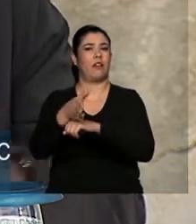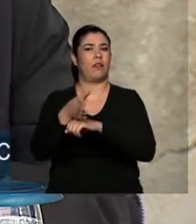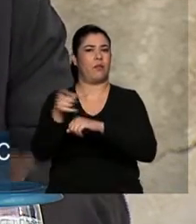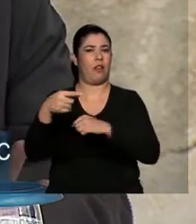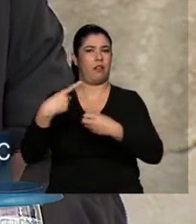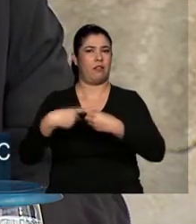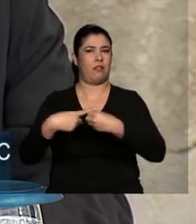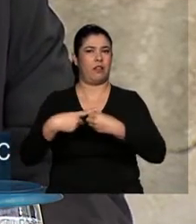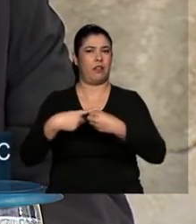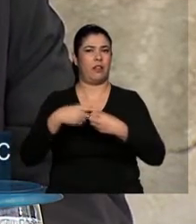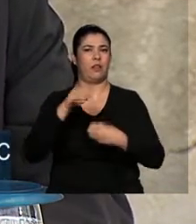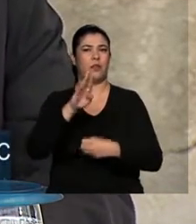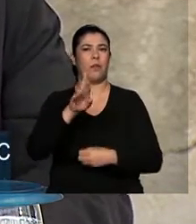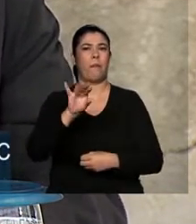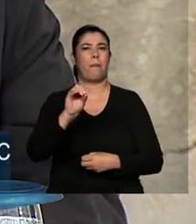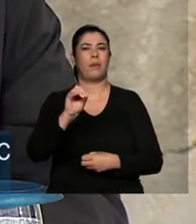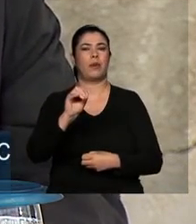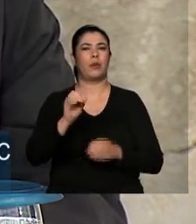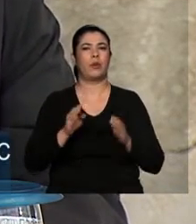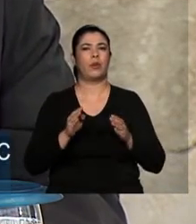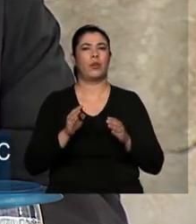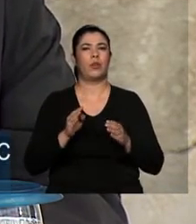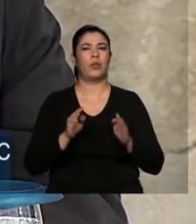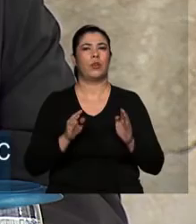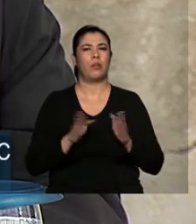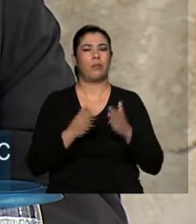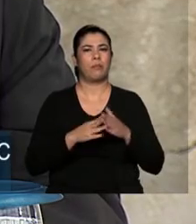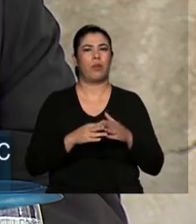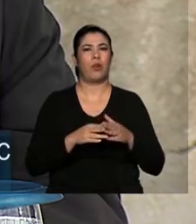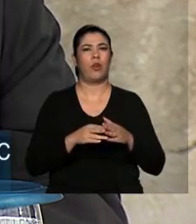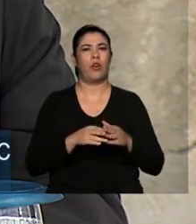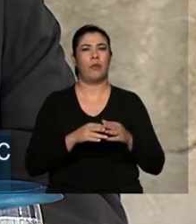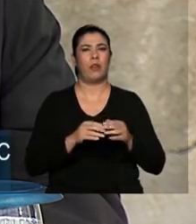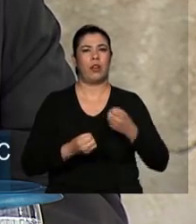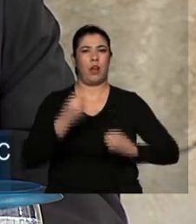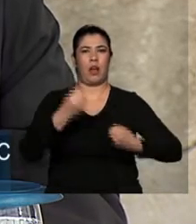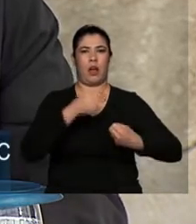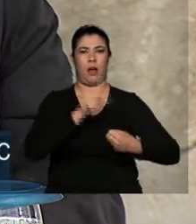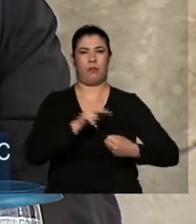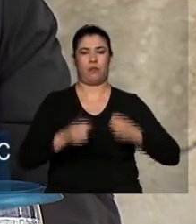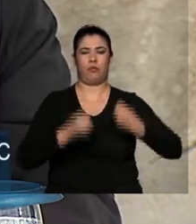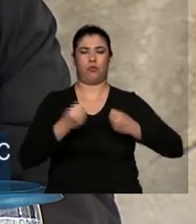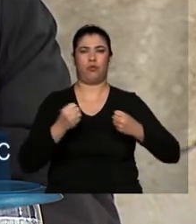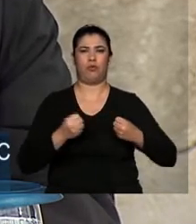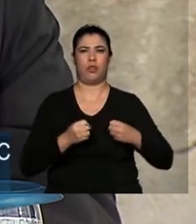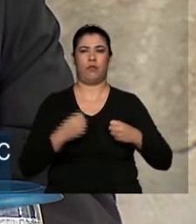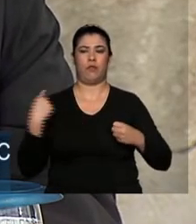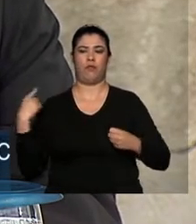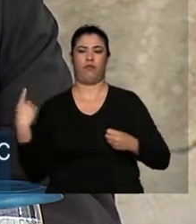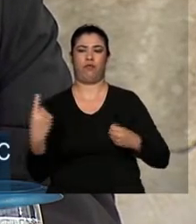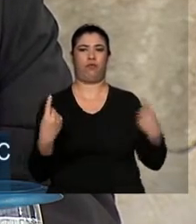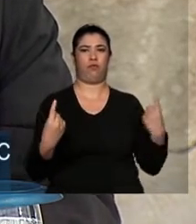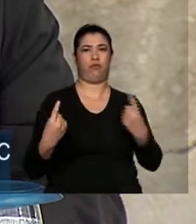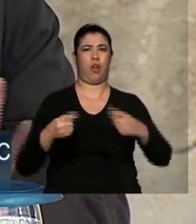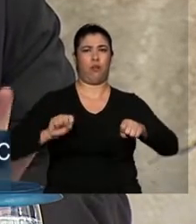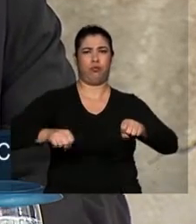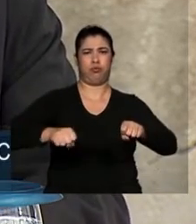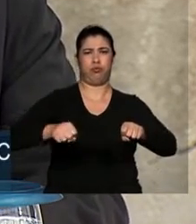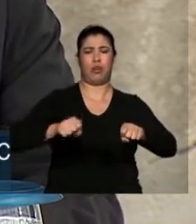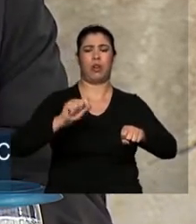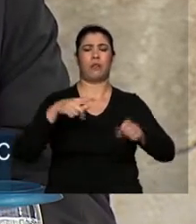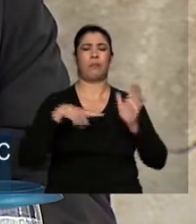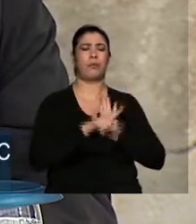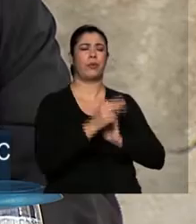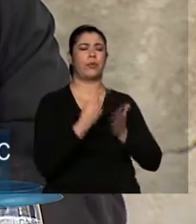era um bairro periférico. O carro da professora foi cercado por duas motos. E eu perguntei para ela, o está acontecendo? O senhor pode ficar